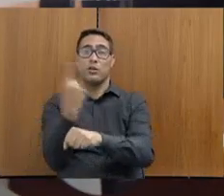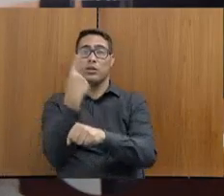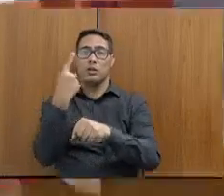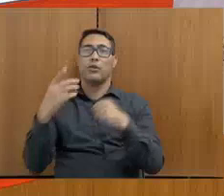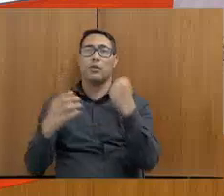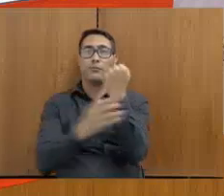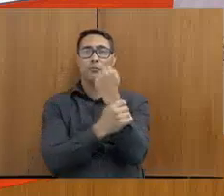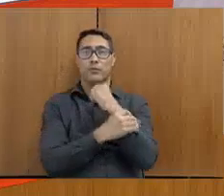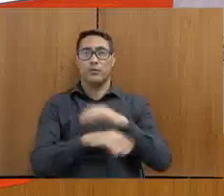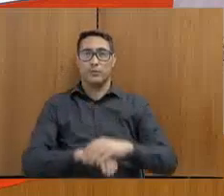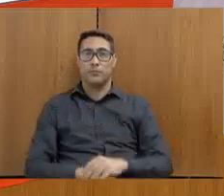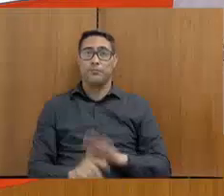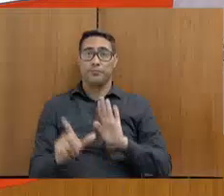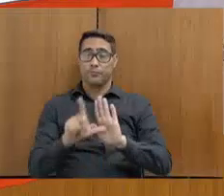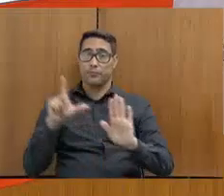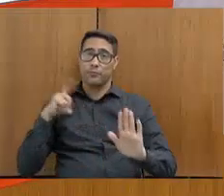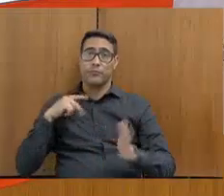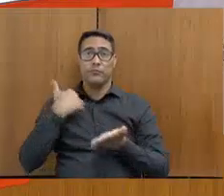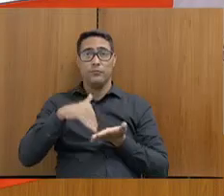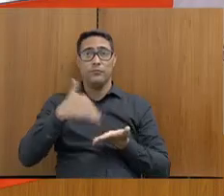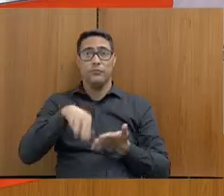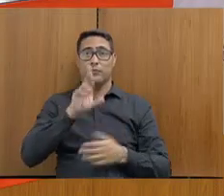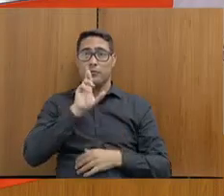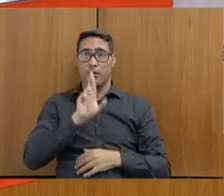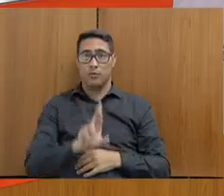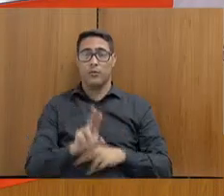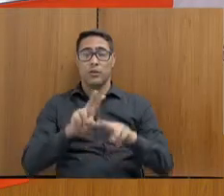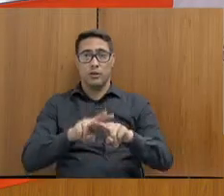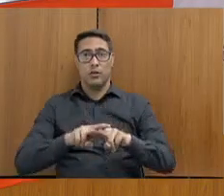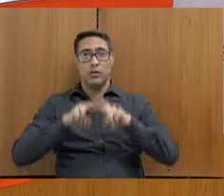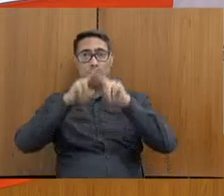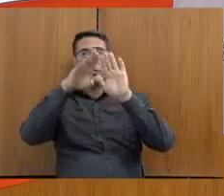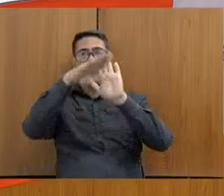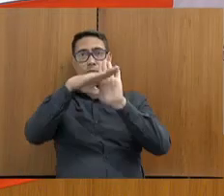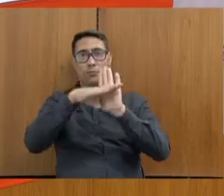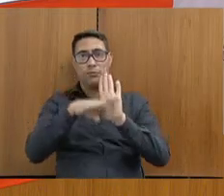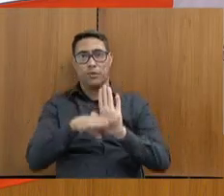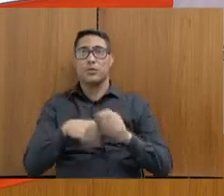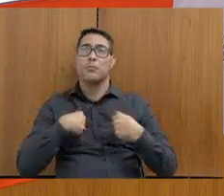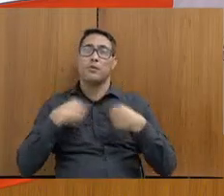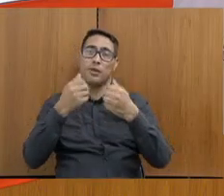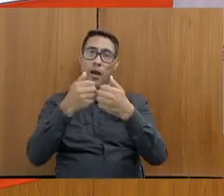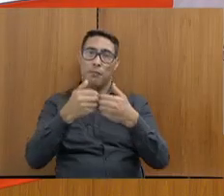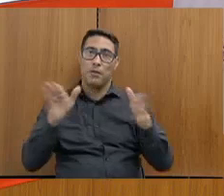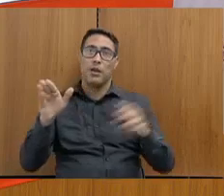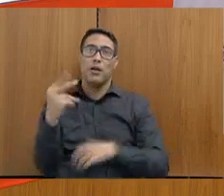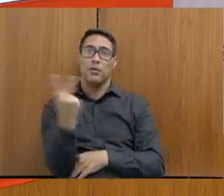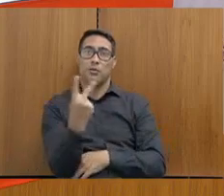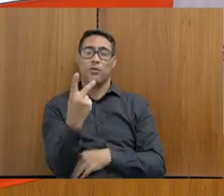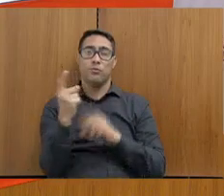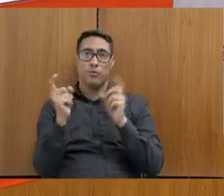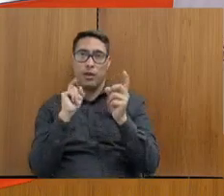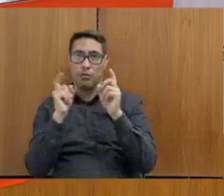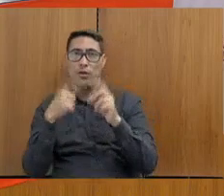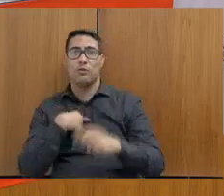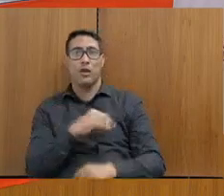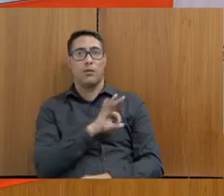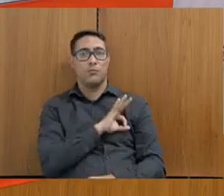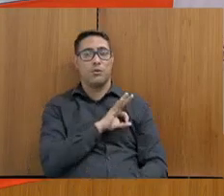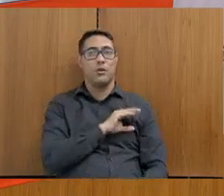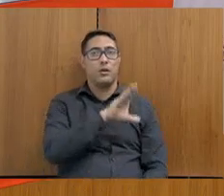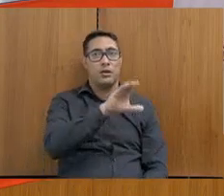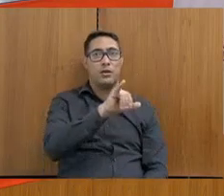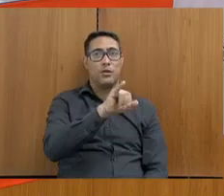obrigado. Antes do nosso secretário responder por questão regimental, a gente tem que abrir a segunda reunião, que é da Polícia Civil. Ok.